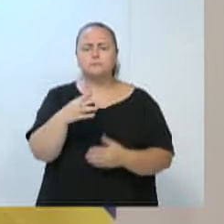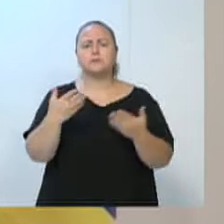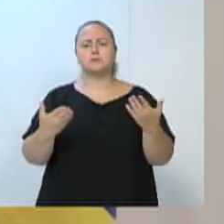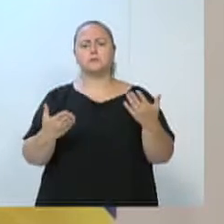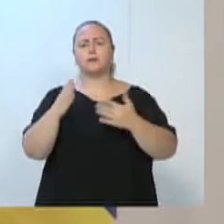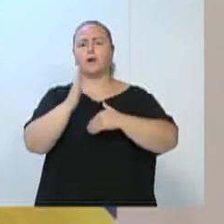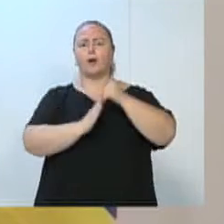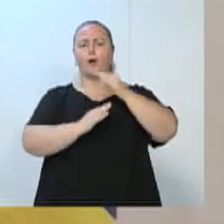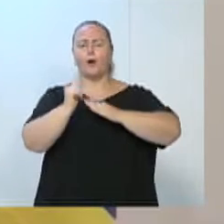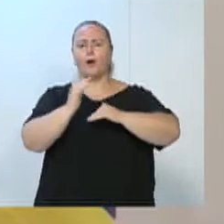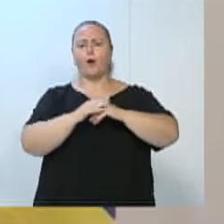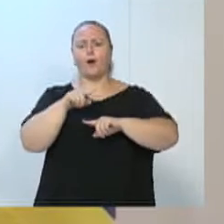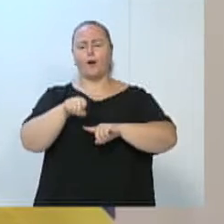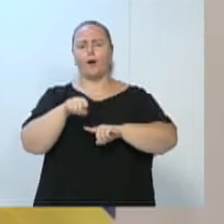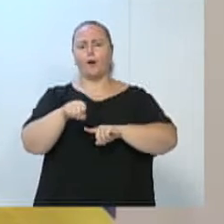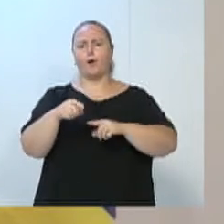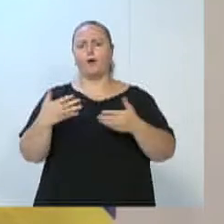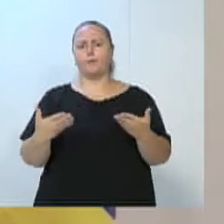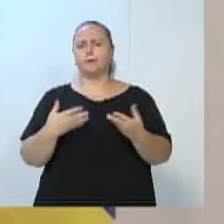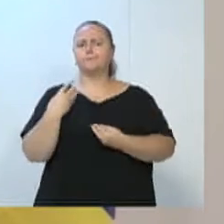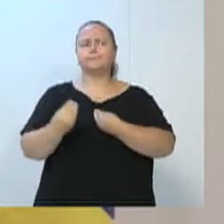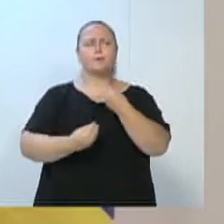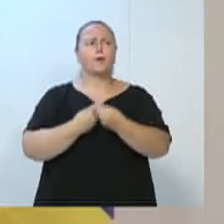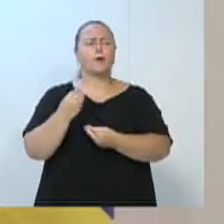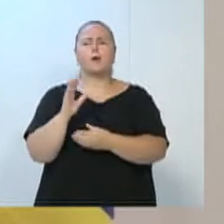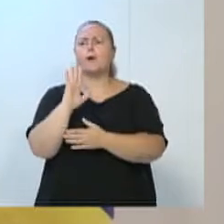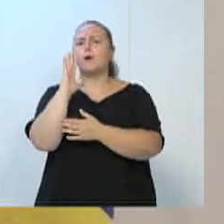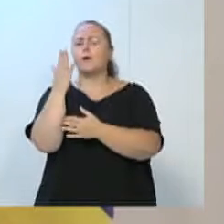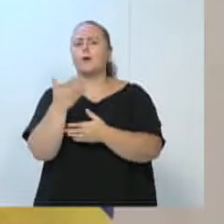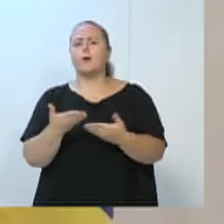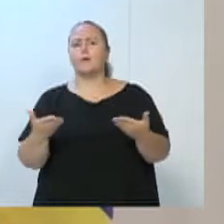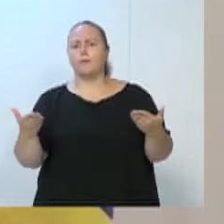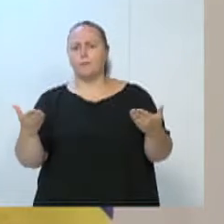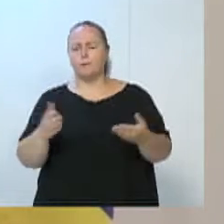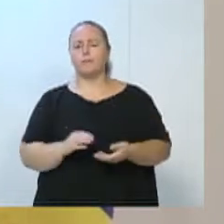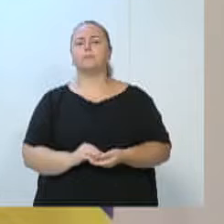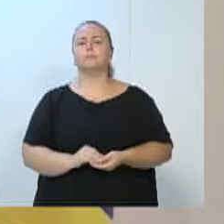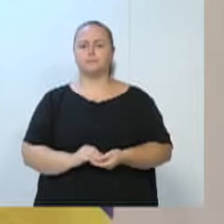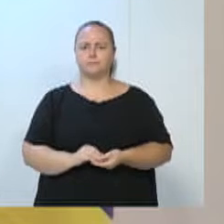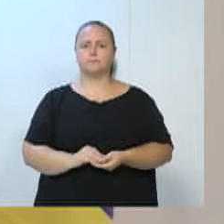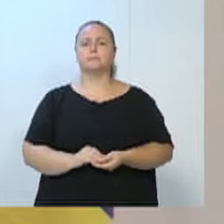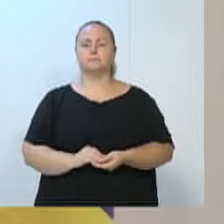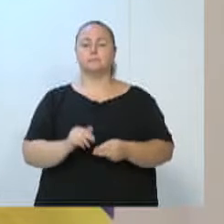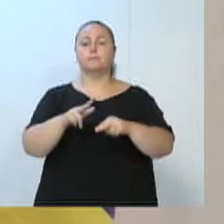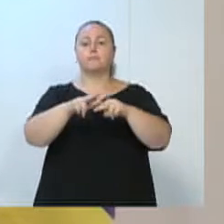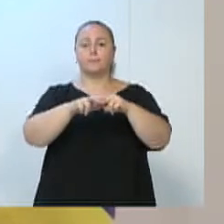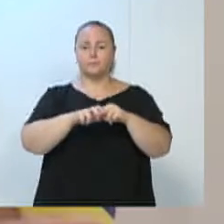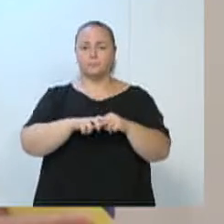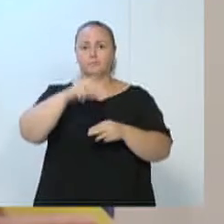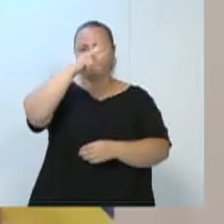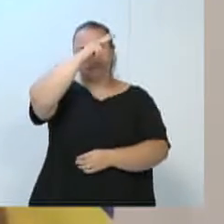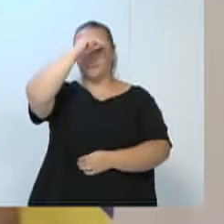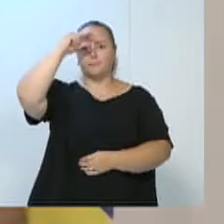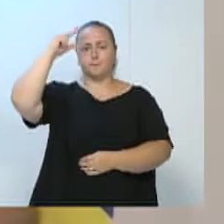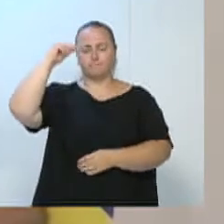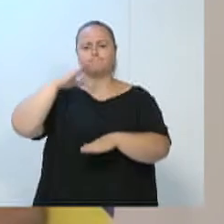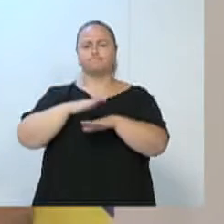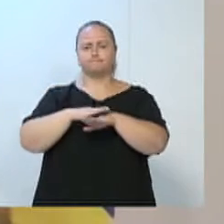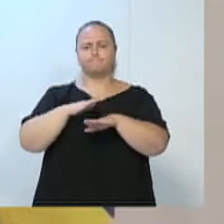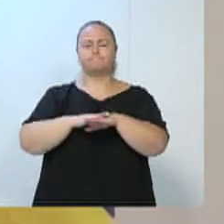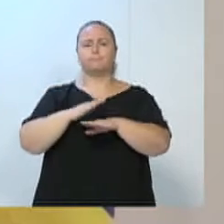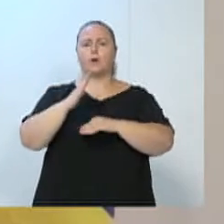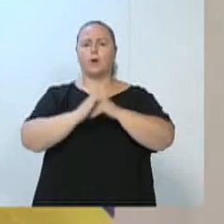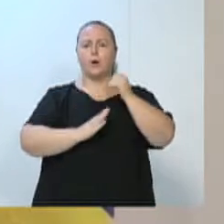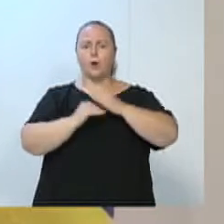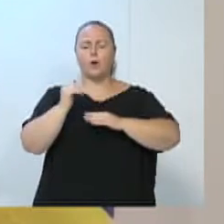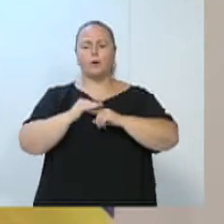que estão lá e a forma como está sendo feita por algumas empresas. Então, cabe, sim, ao executivo, que diz que faz obras em todos os lugares, que